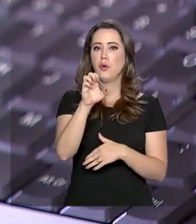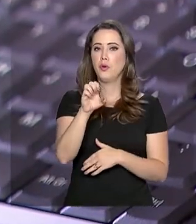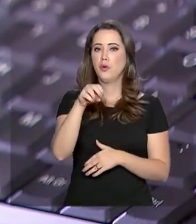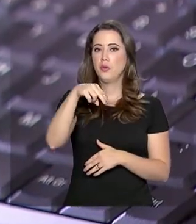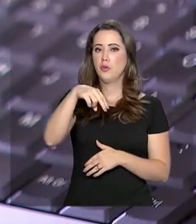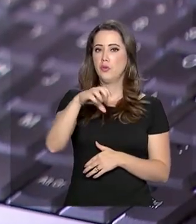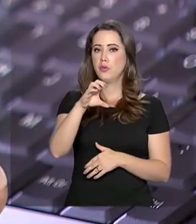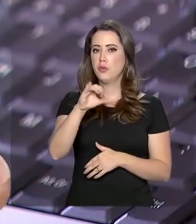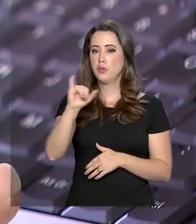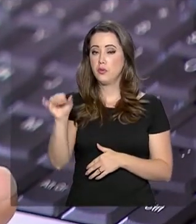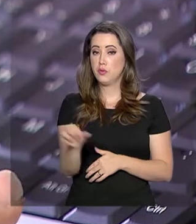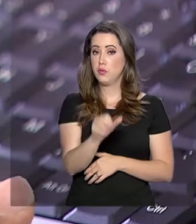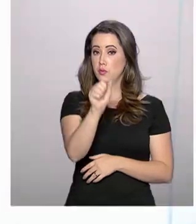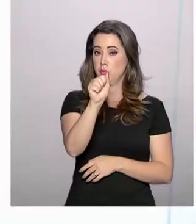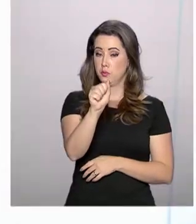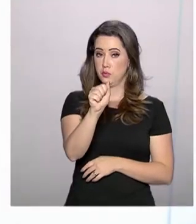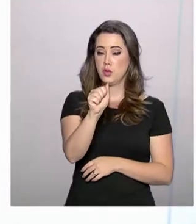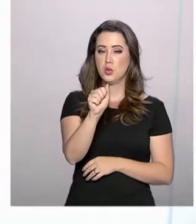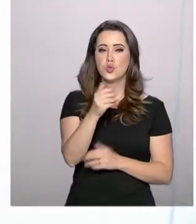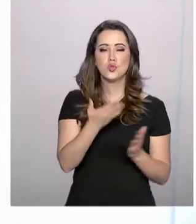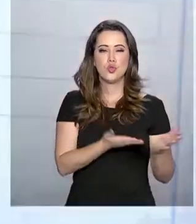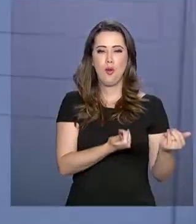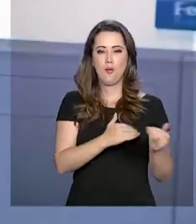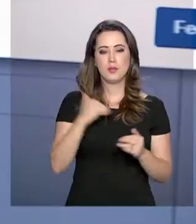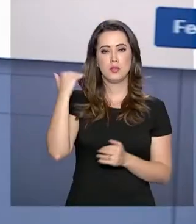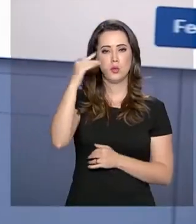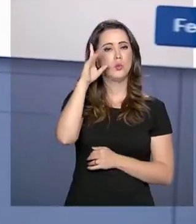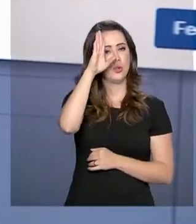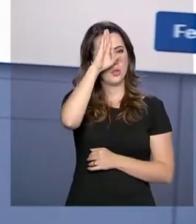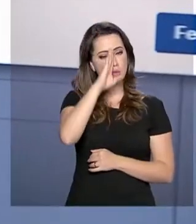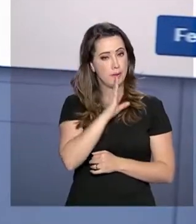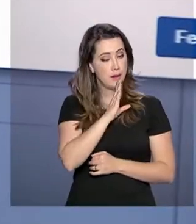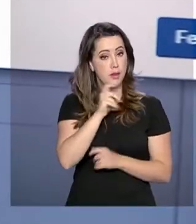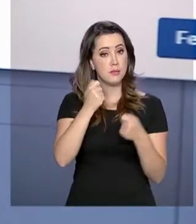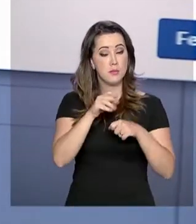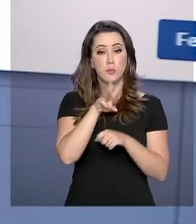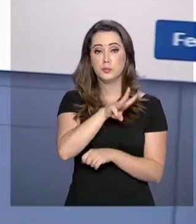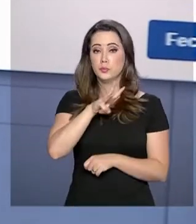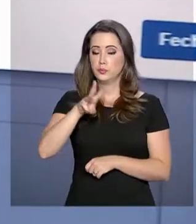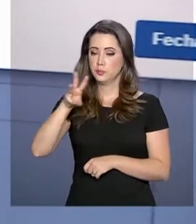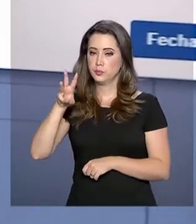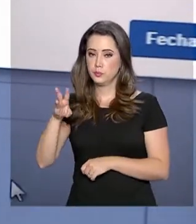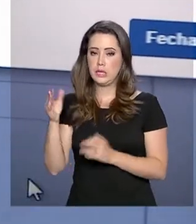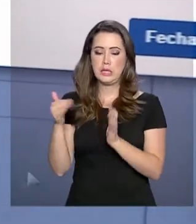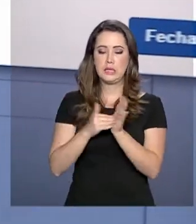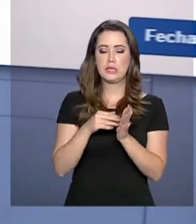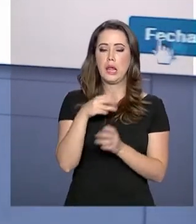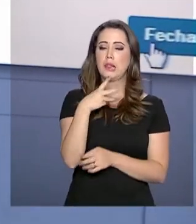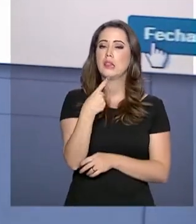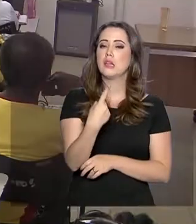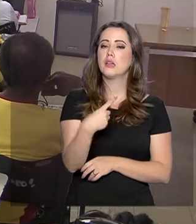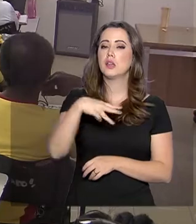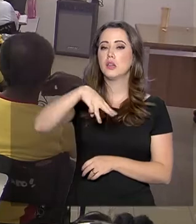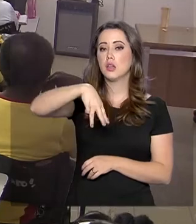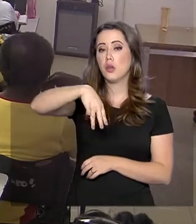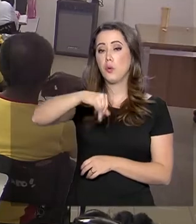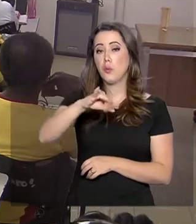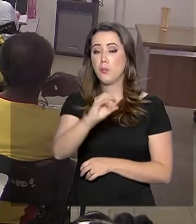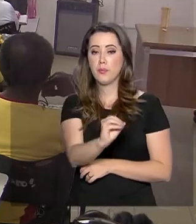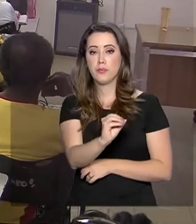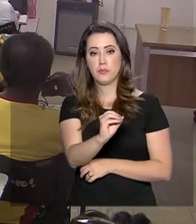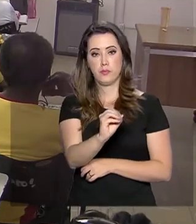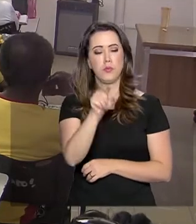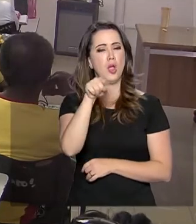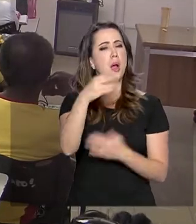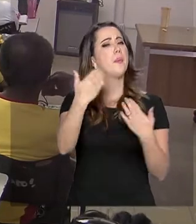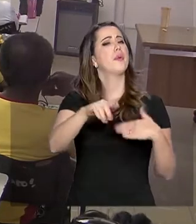Competências de Jovens e Adultos é gratuita e deve ser feita pela internet até 31 de maio. O Enseja